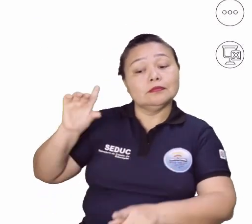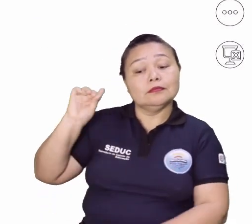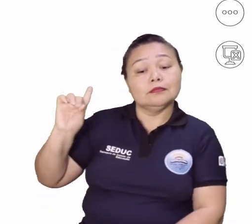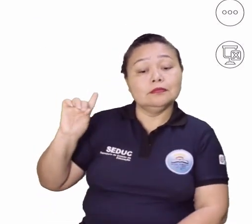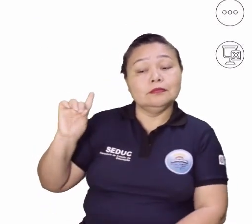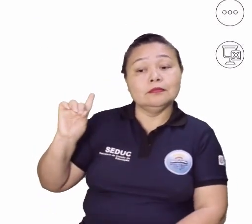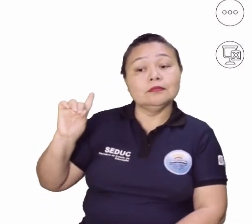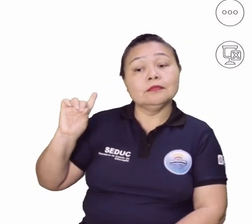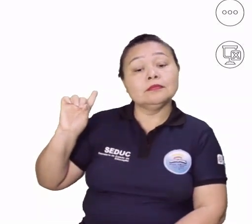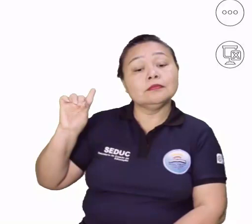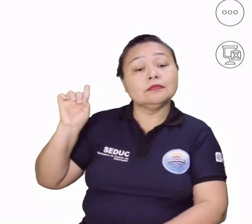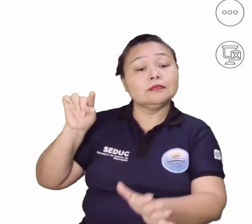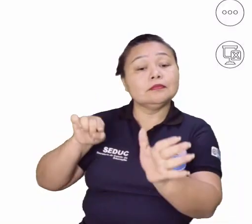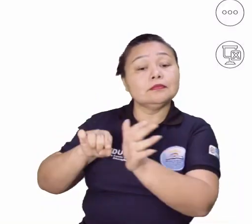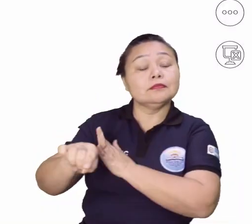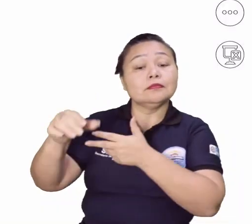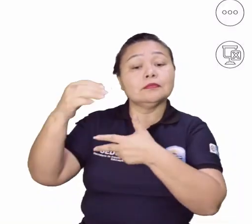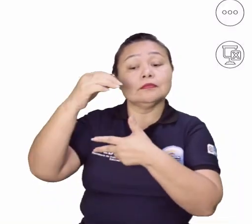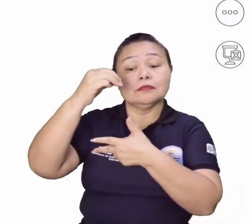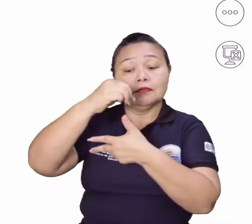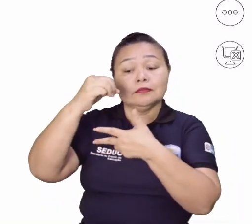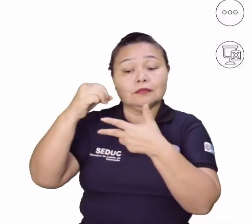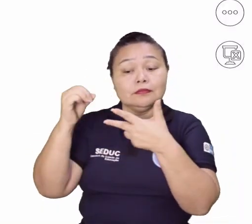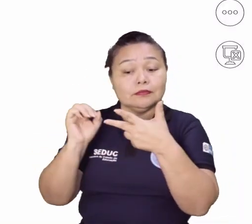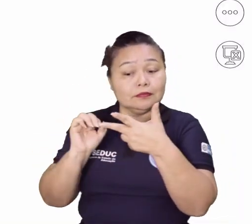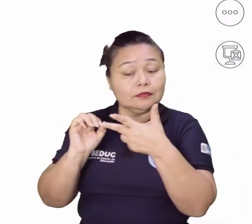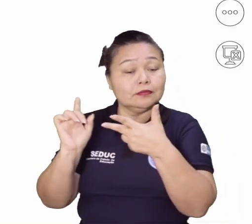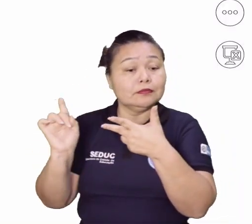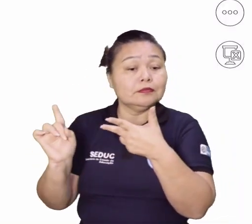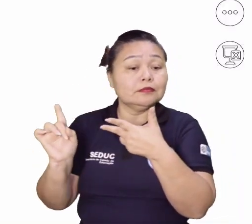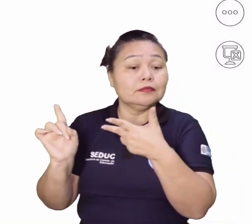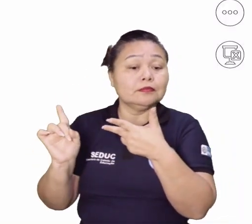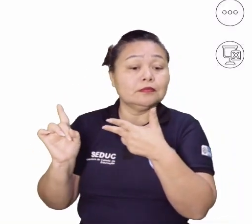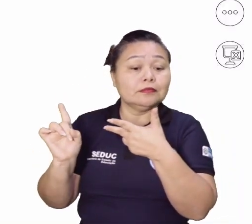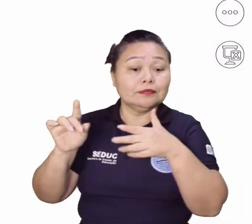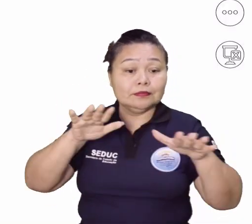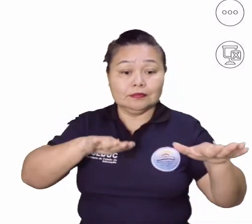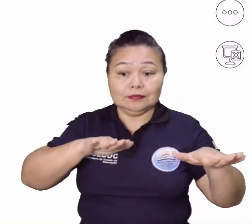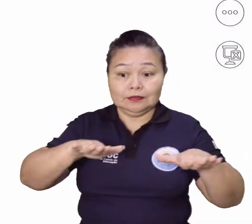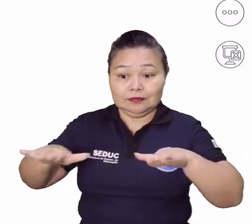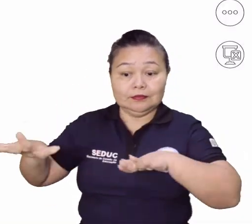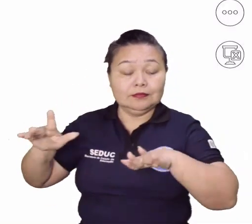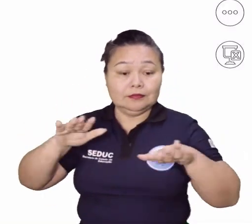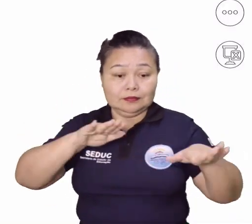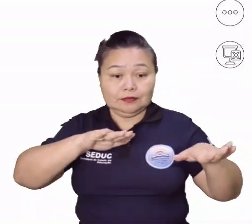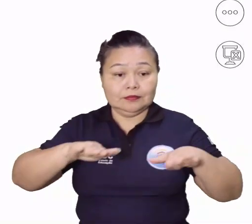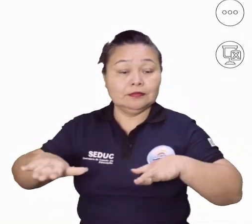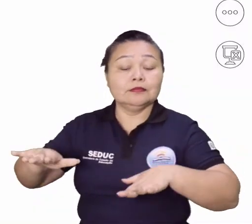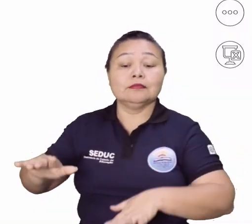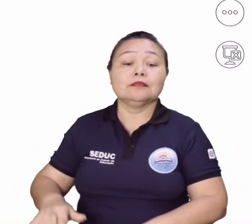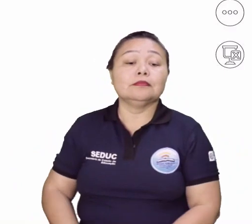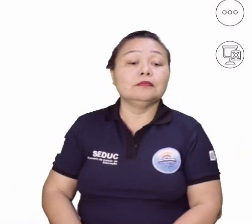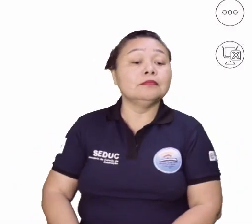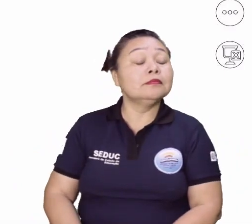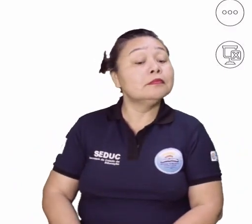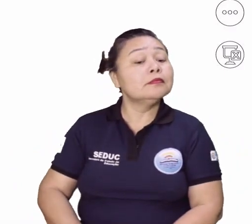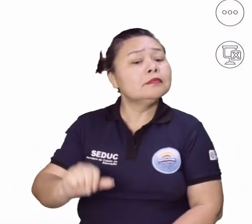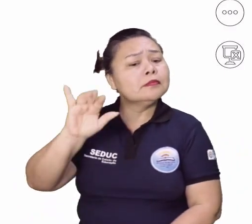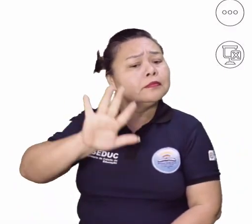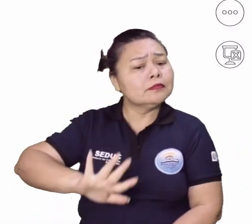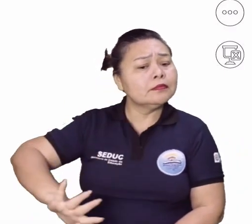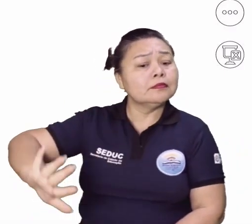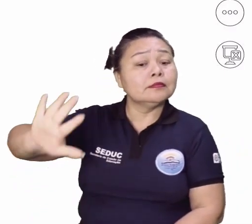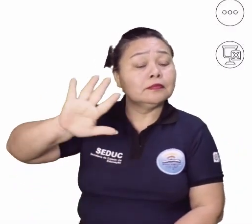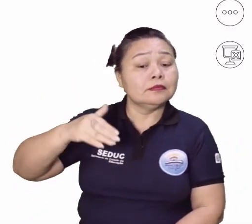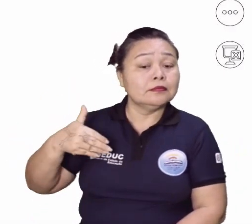Vamos para a perguntinha do Enem. Olha aí a esteira, Sempre, né? Para vocês entenderem aí. Na